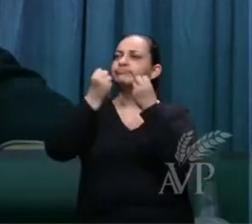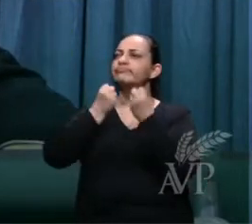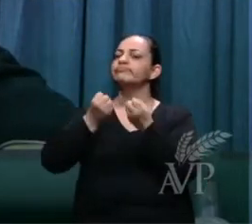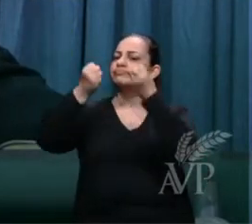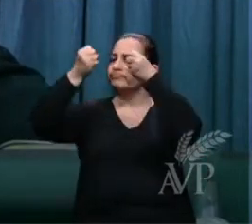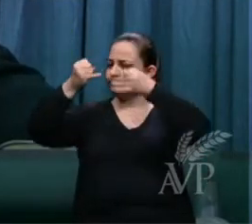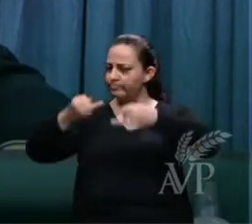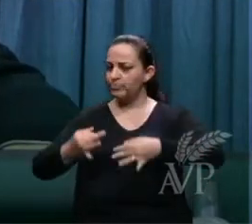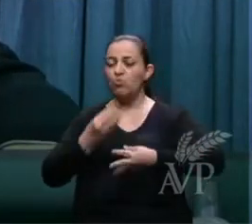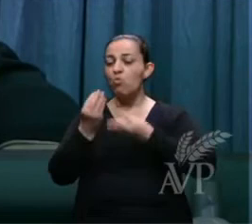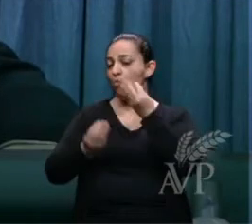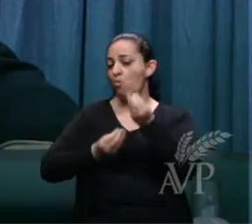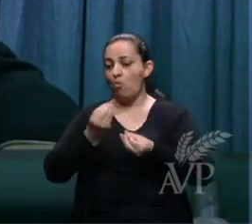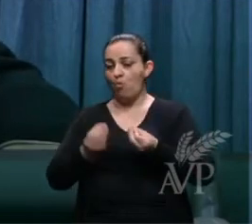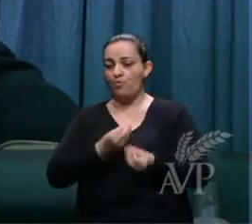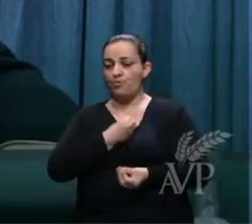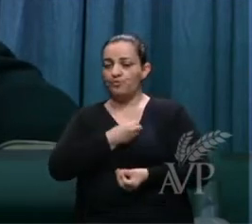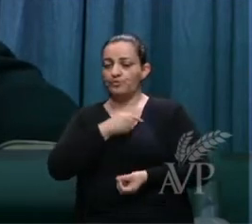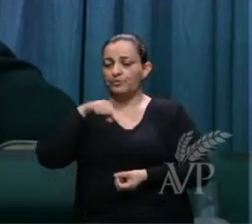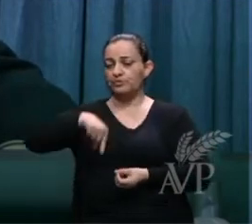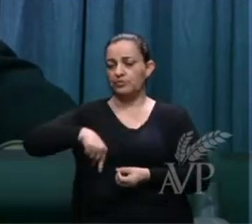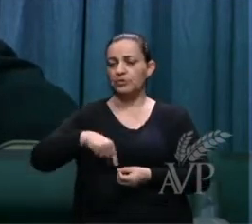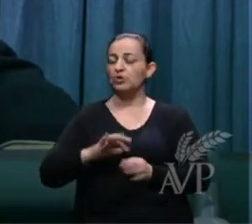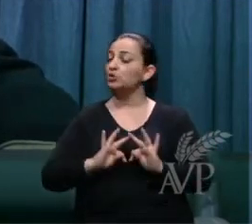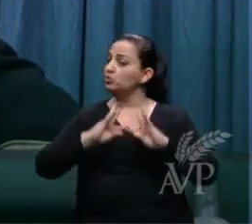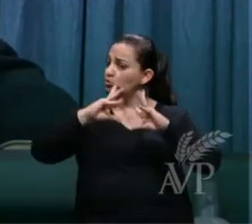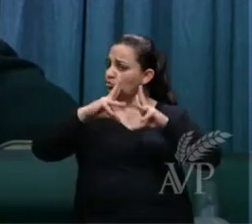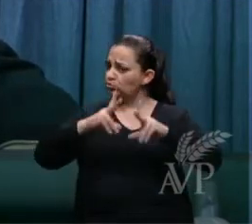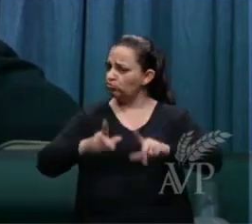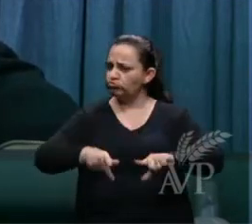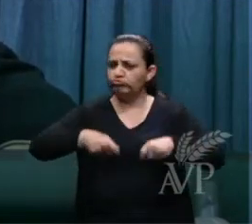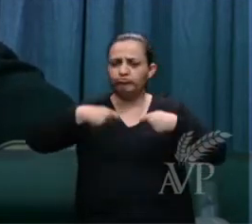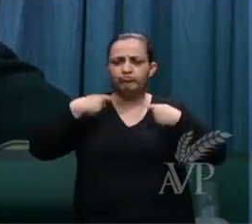E, todos nós teremos que prestar contas.